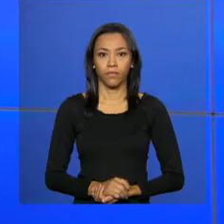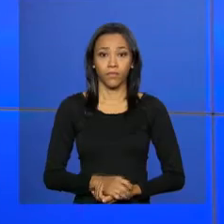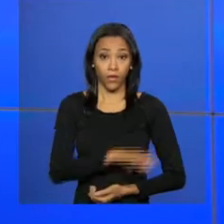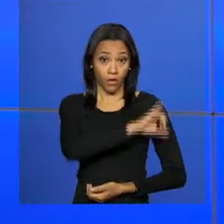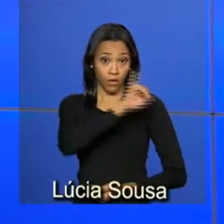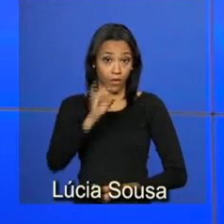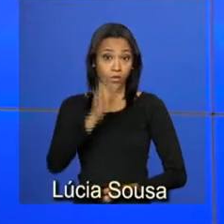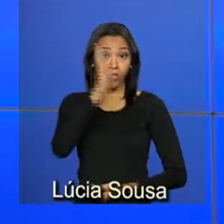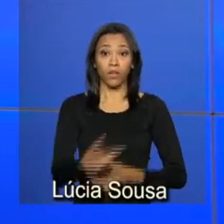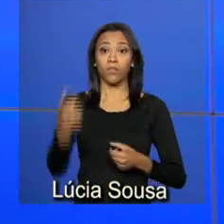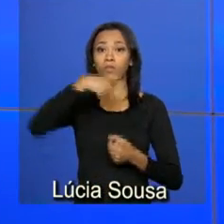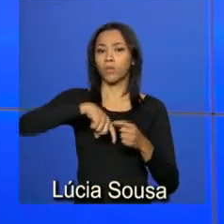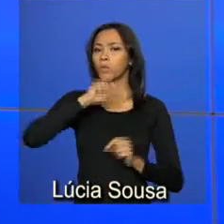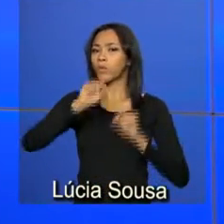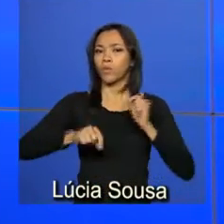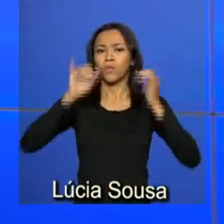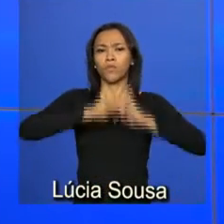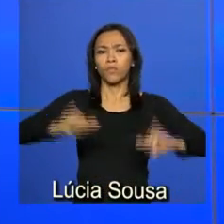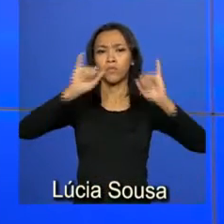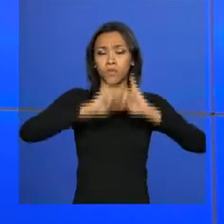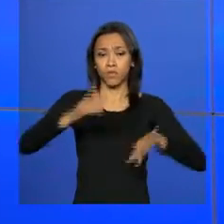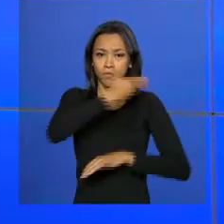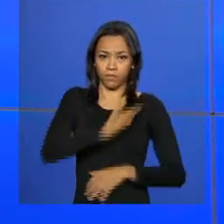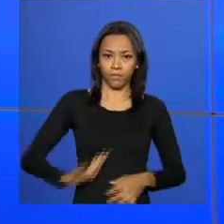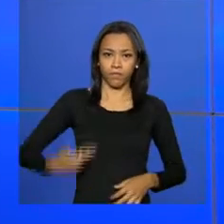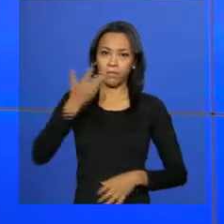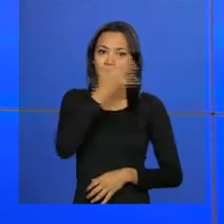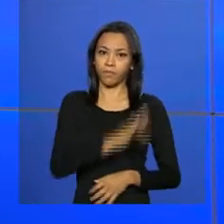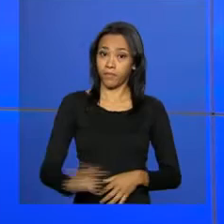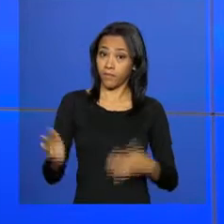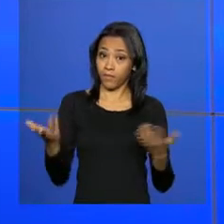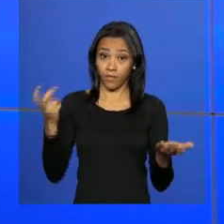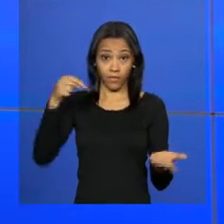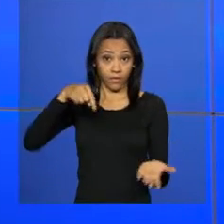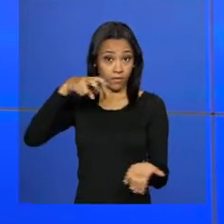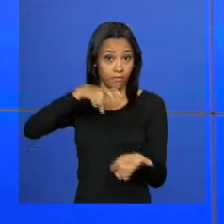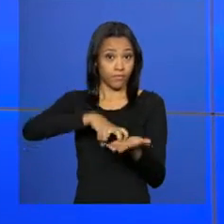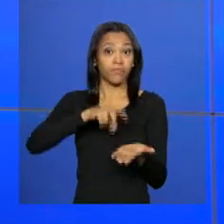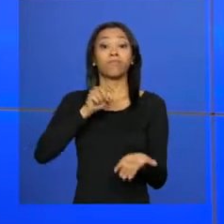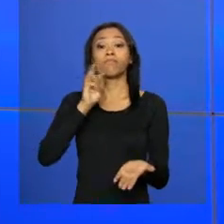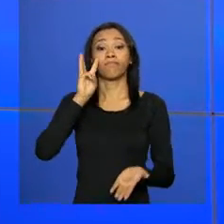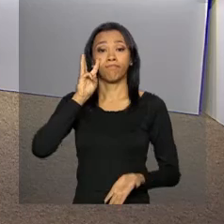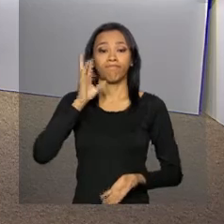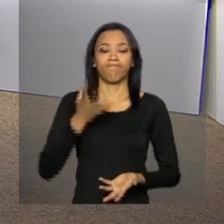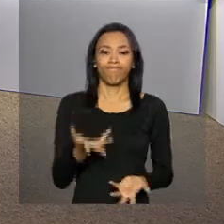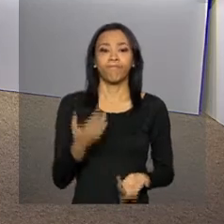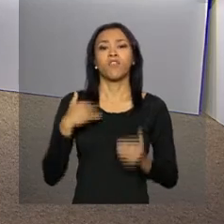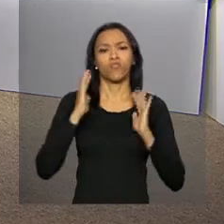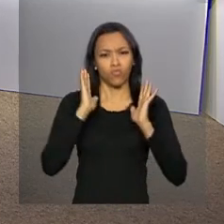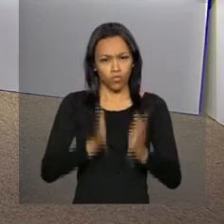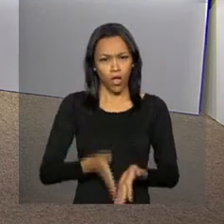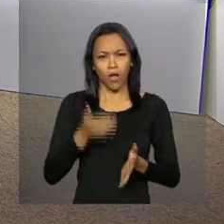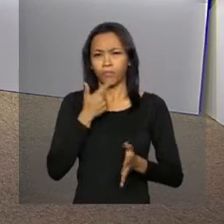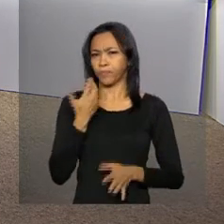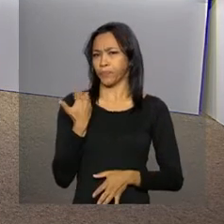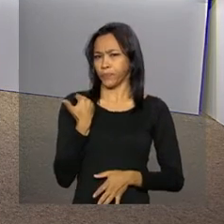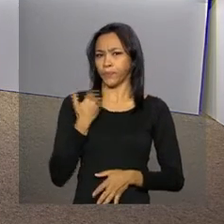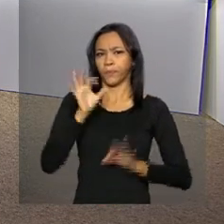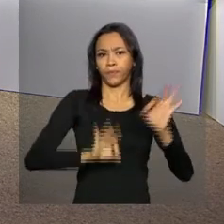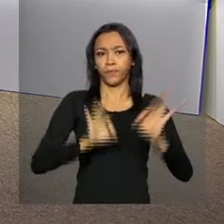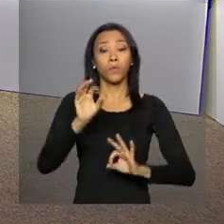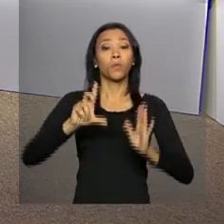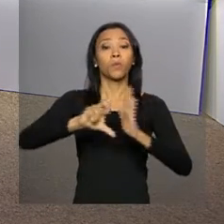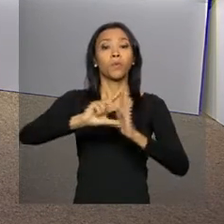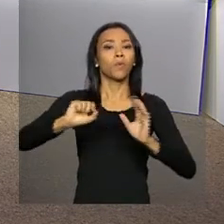Olá, estamos de volta com as últimas notícias do Governo Federal nesta manhã de terça-feira. Foi realizada agora há pouco no Palácio do